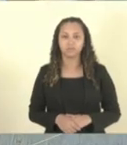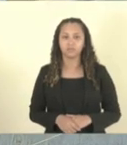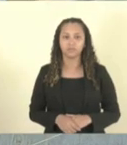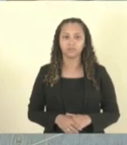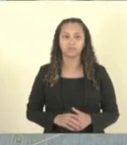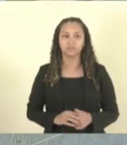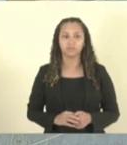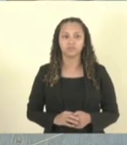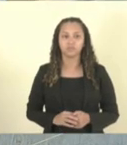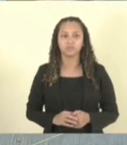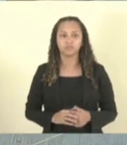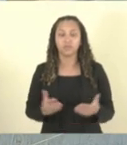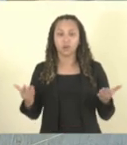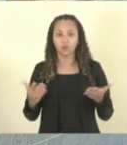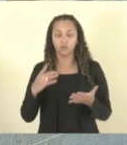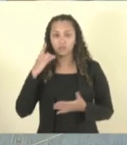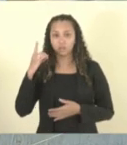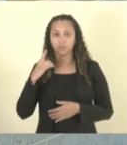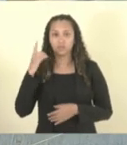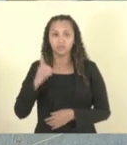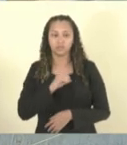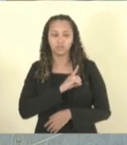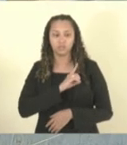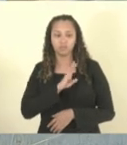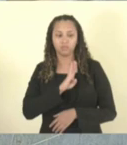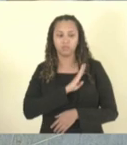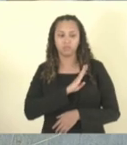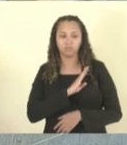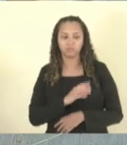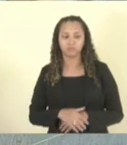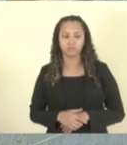Com a palavra o deputado o delegado Danilo Baense.